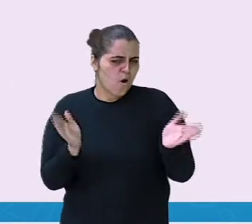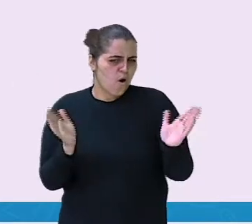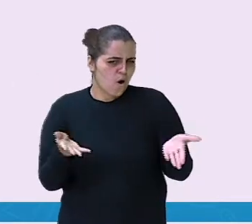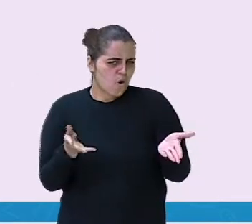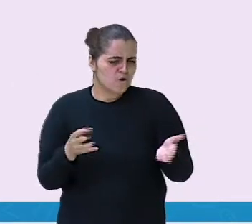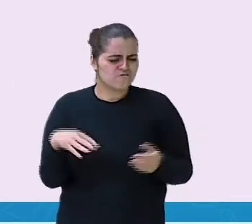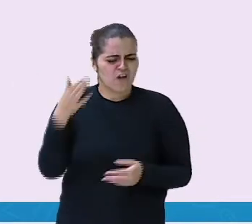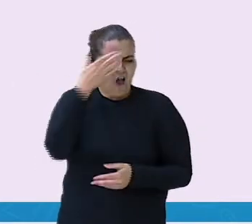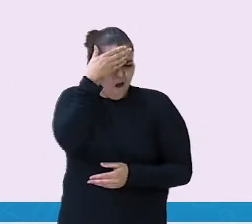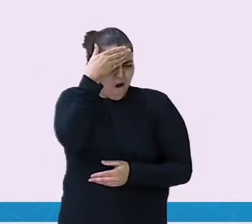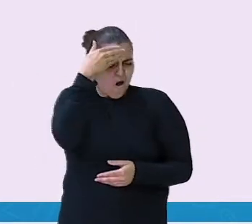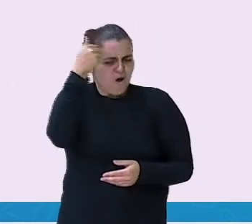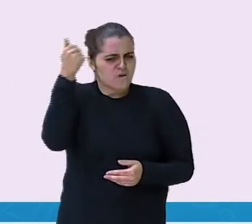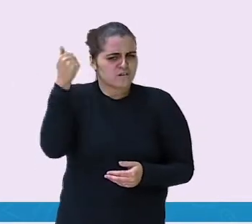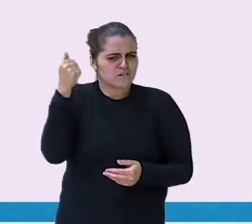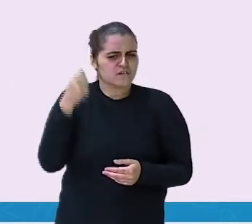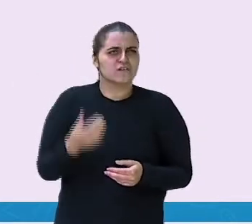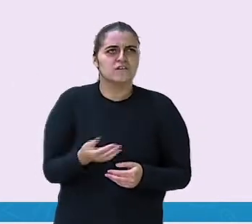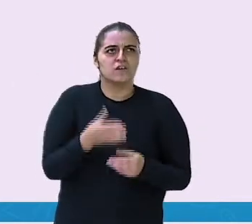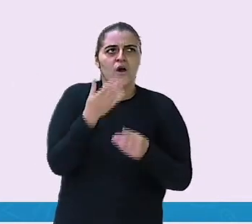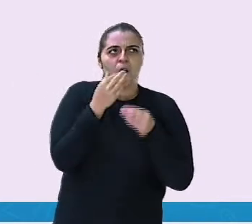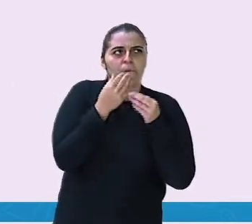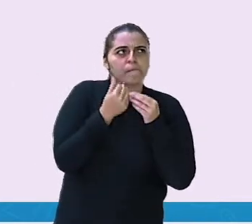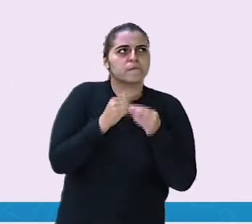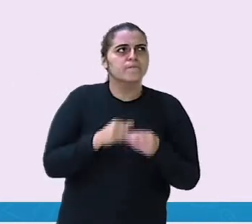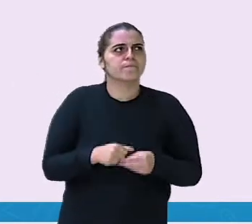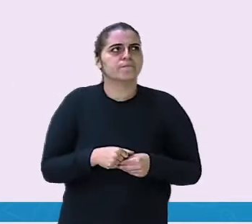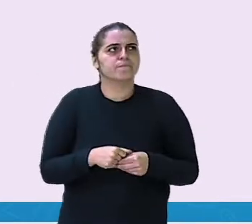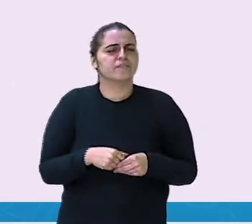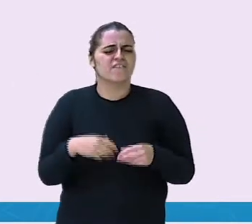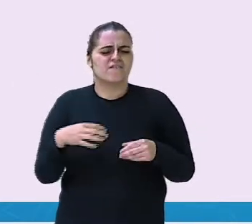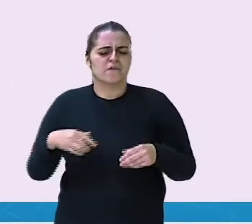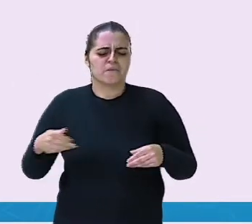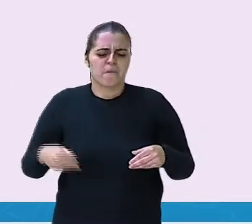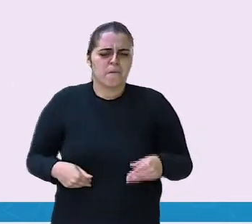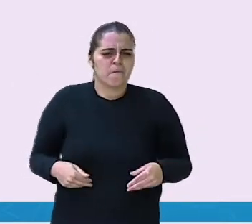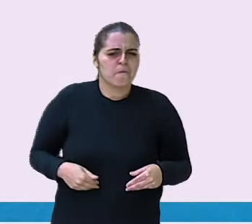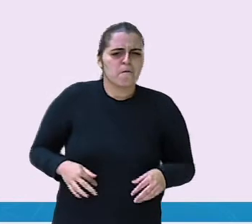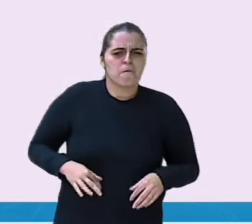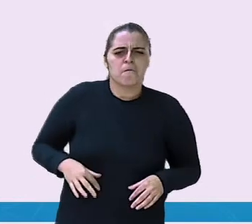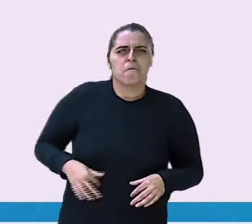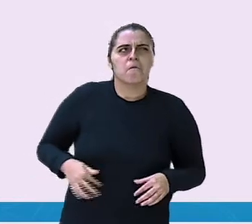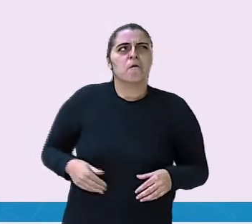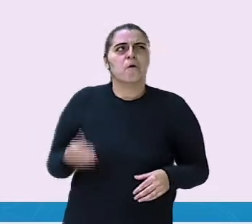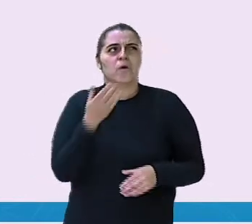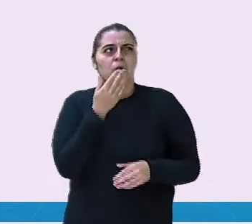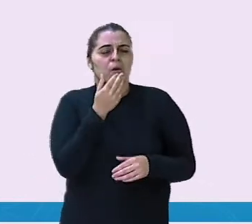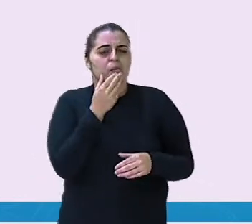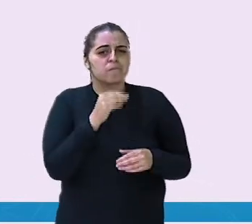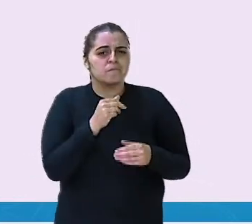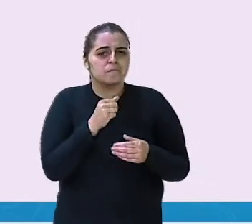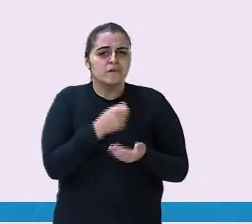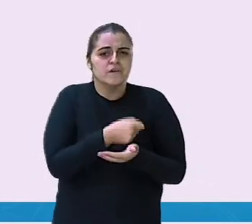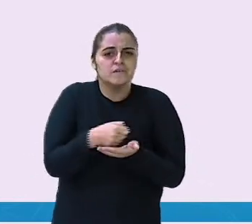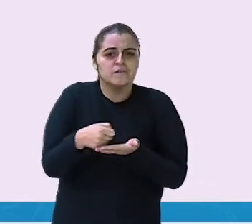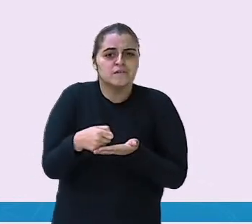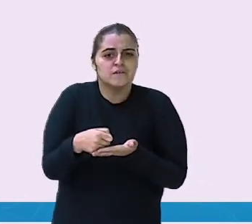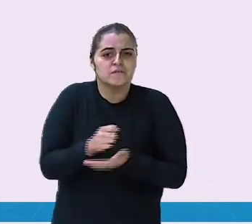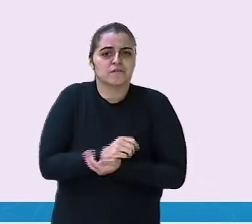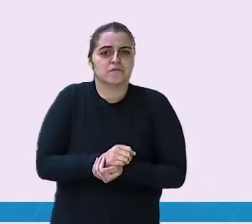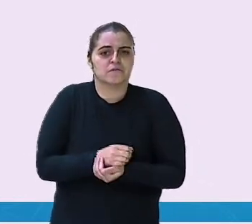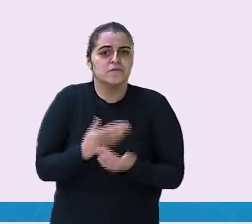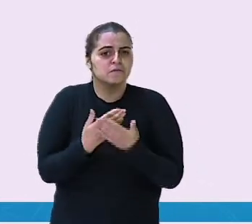esqueci de levar lanches. Fiquei com tanta fome que comi o dever de casa.